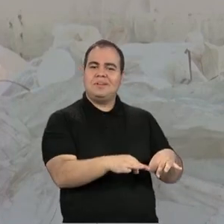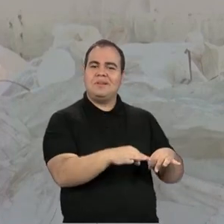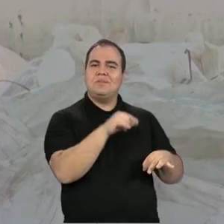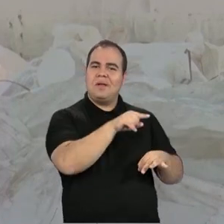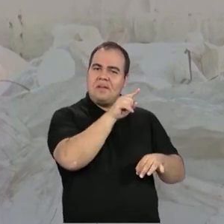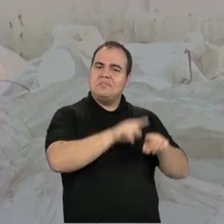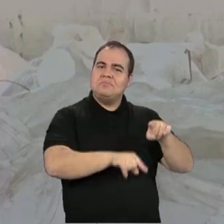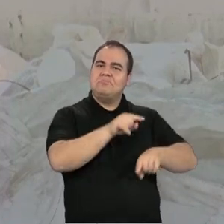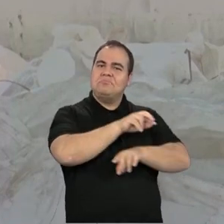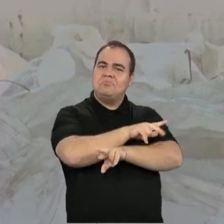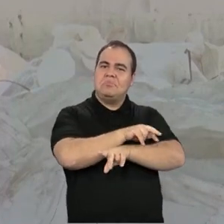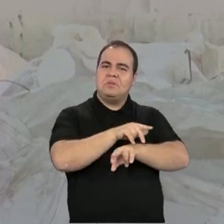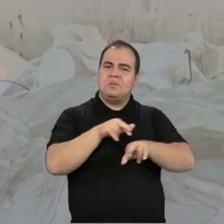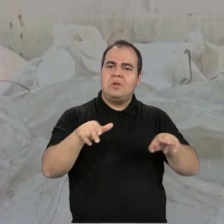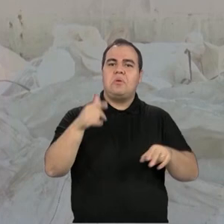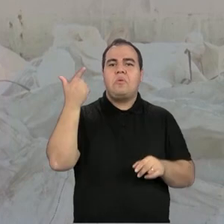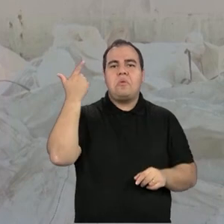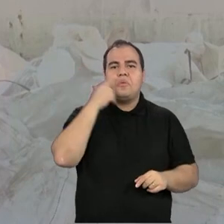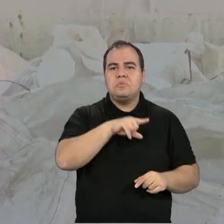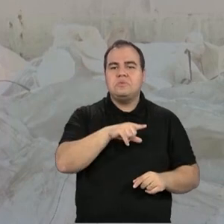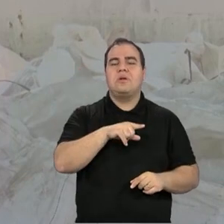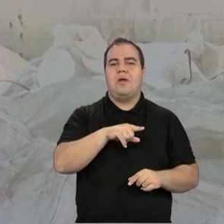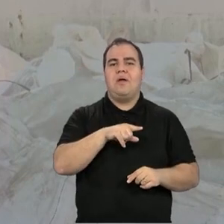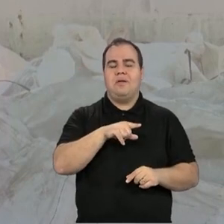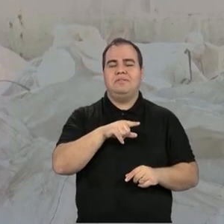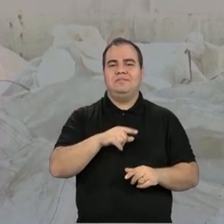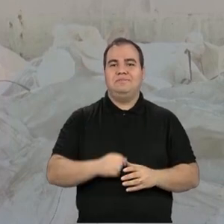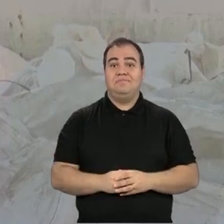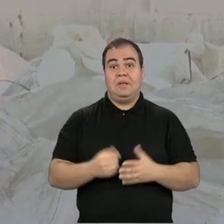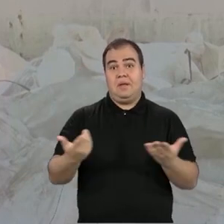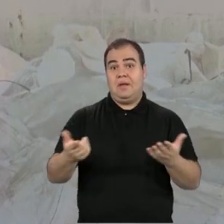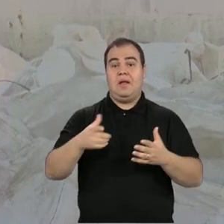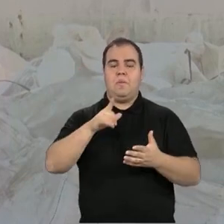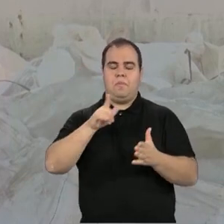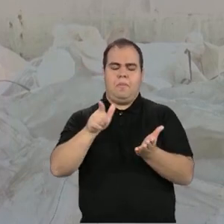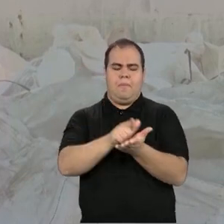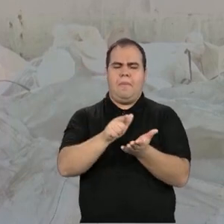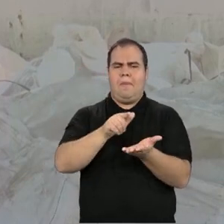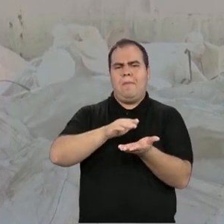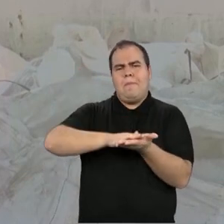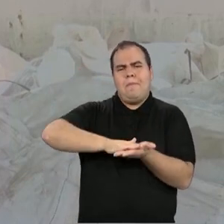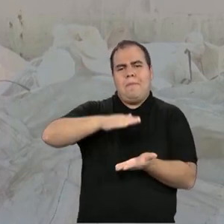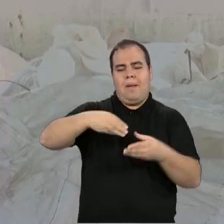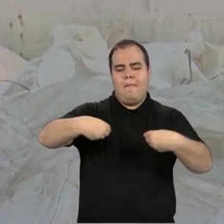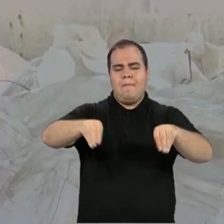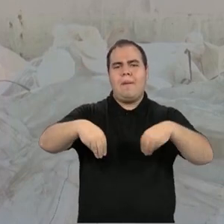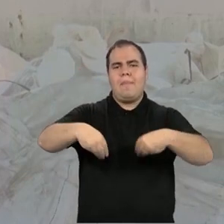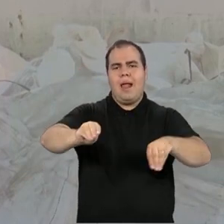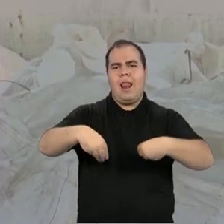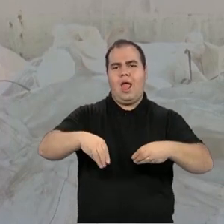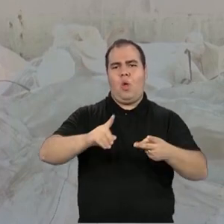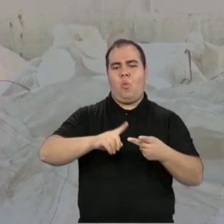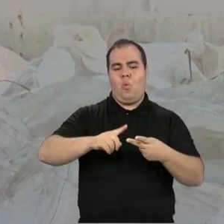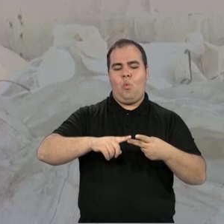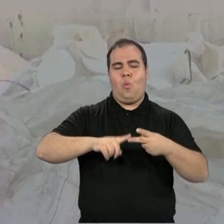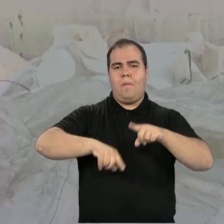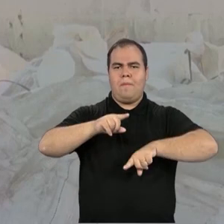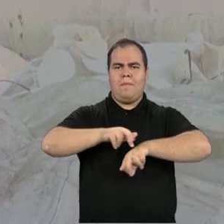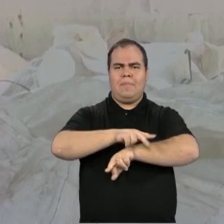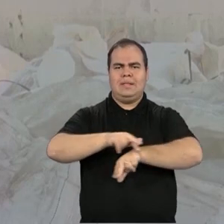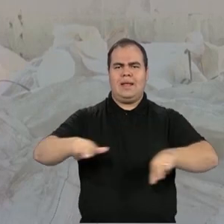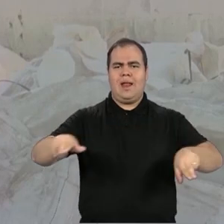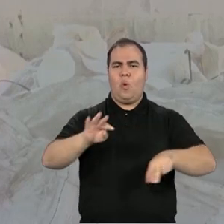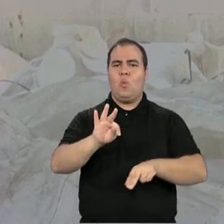embalagens voltam à cadeia das embalagens. O papelão é 100% reciclado, as tampas voltam 100% a ser